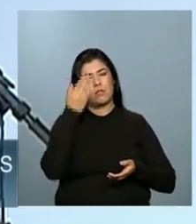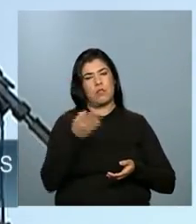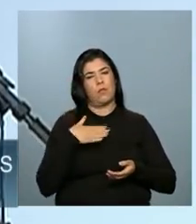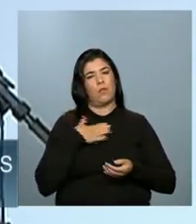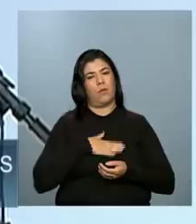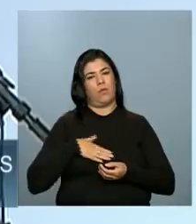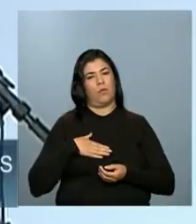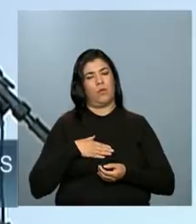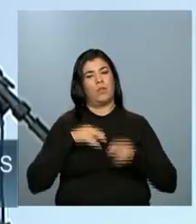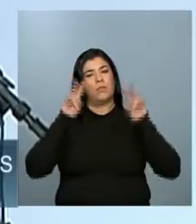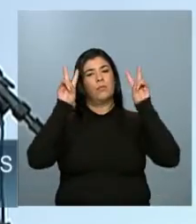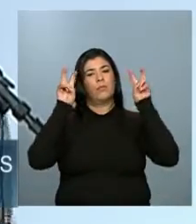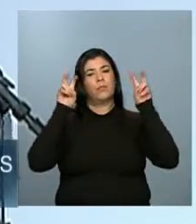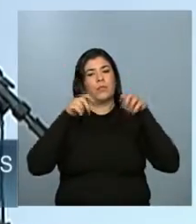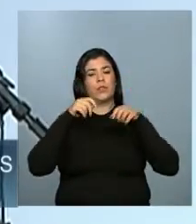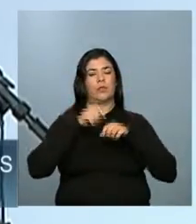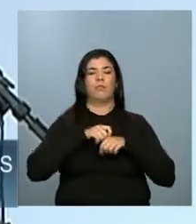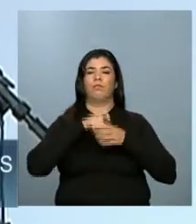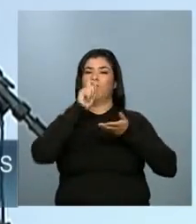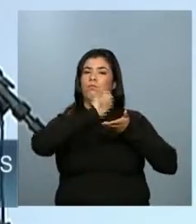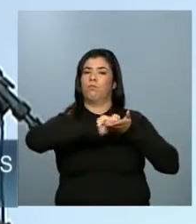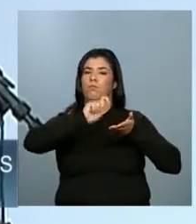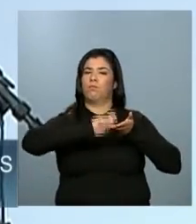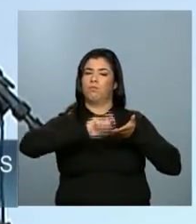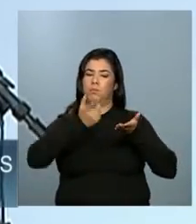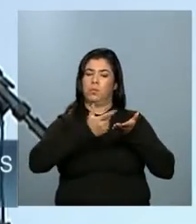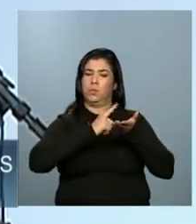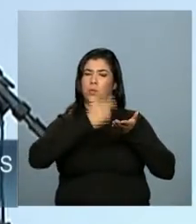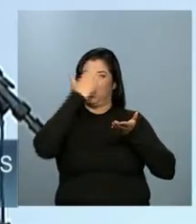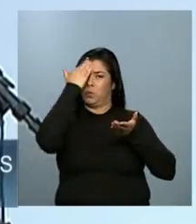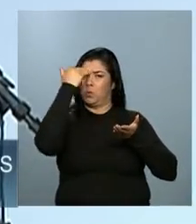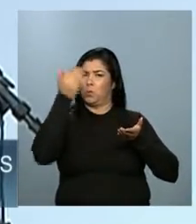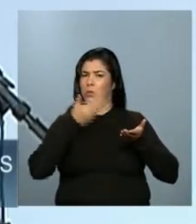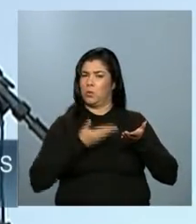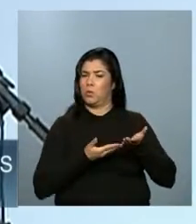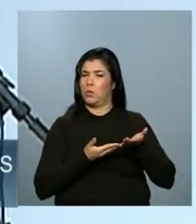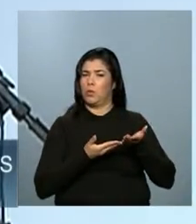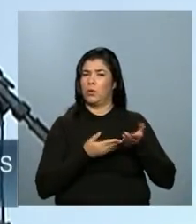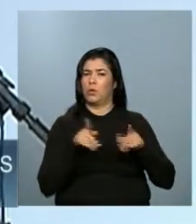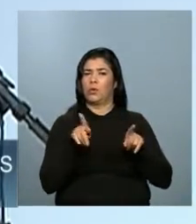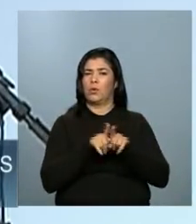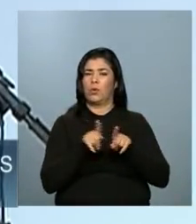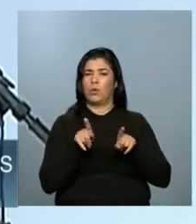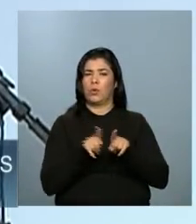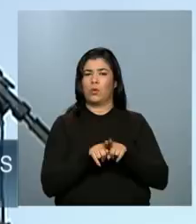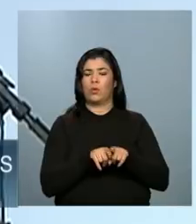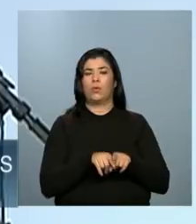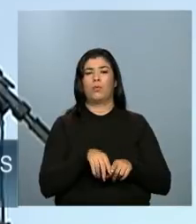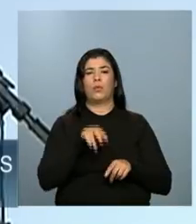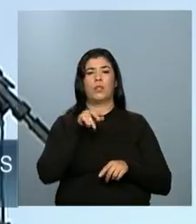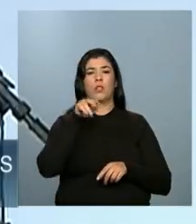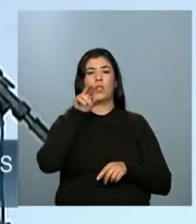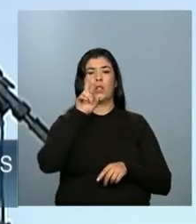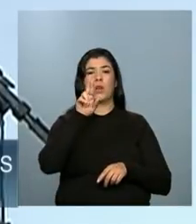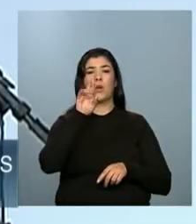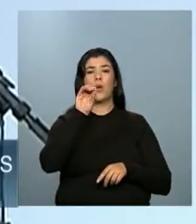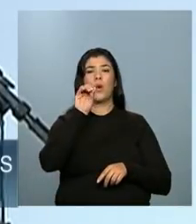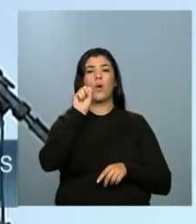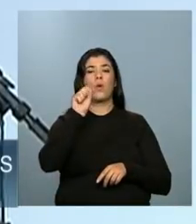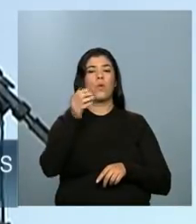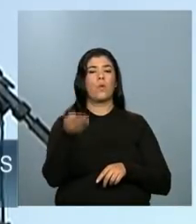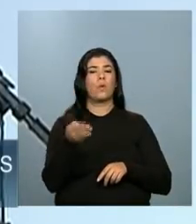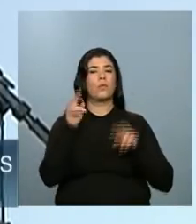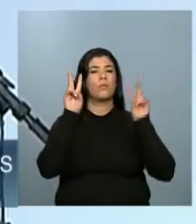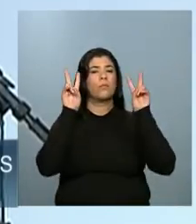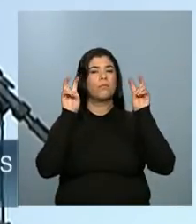que disse num dos seus livros mais famosos, nosso querido Guimarães Rosa, aquela frase que é